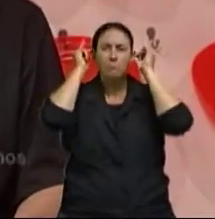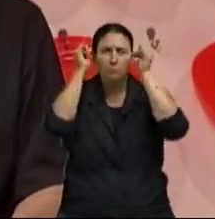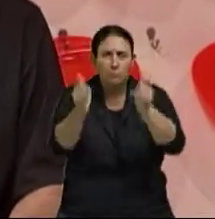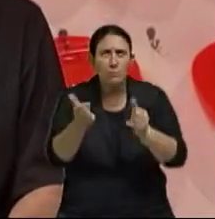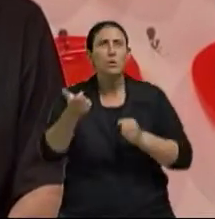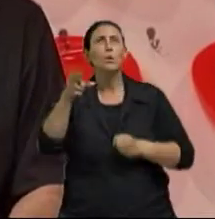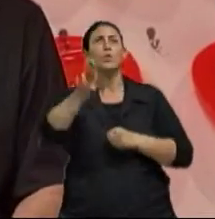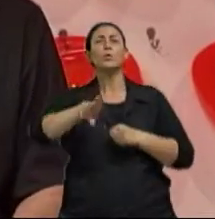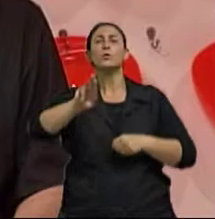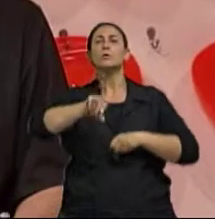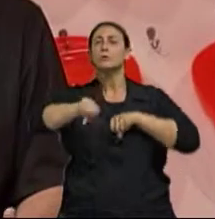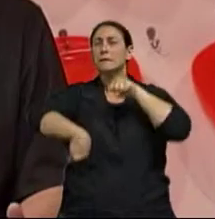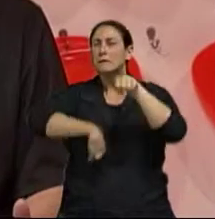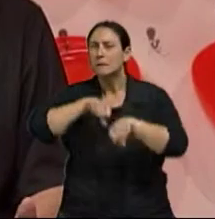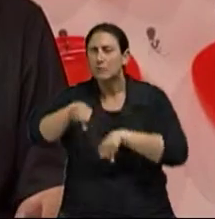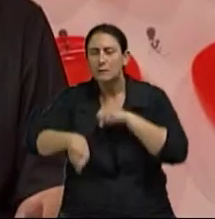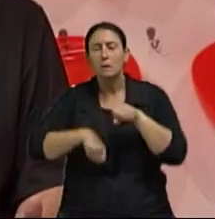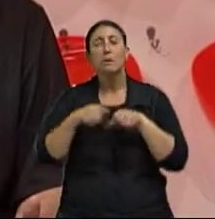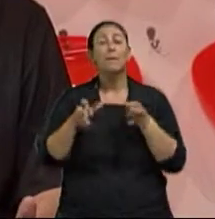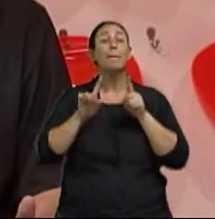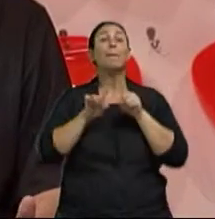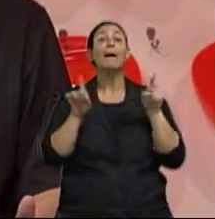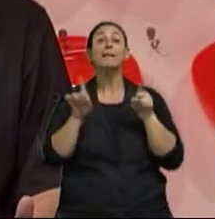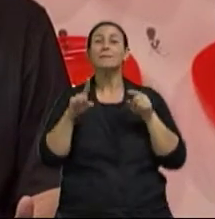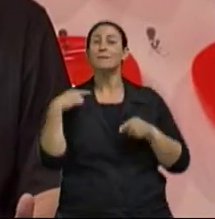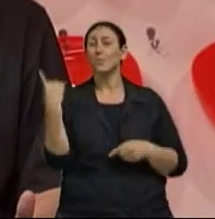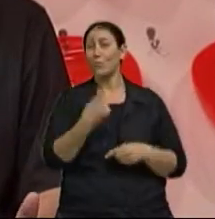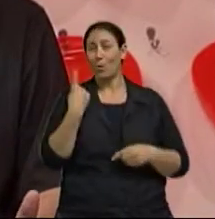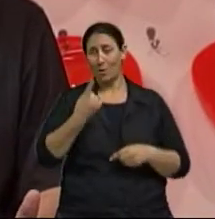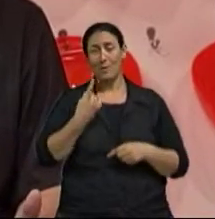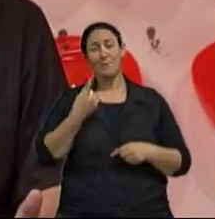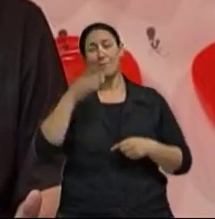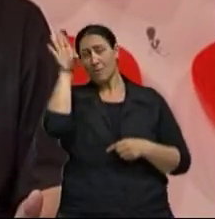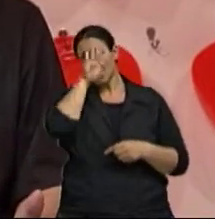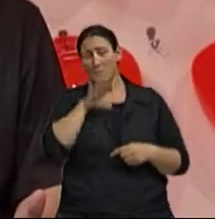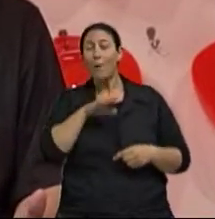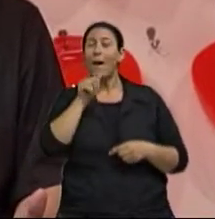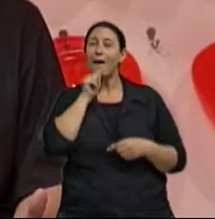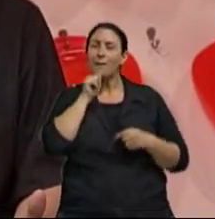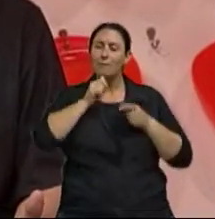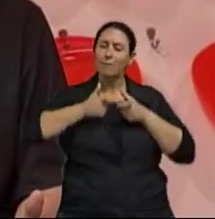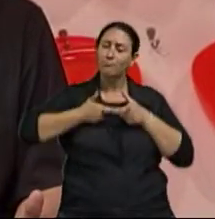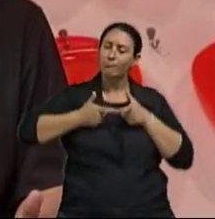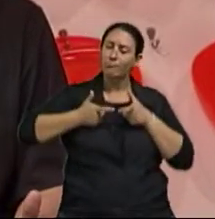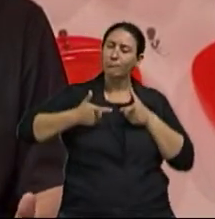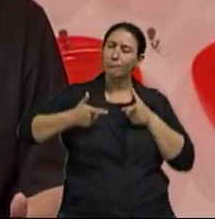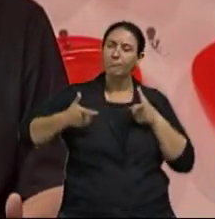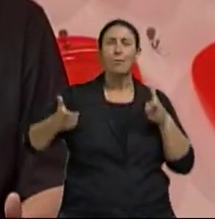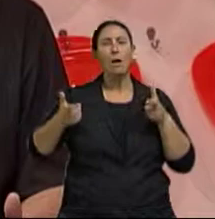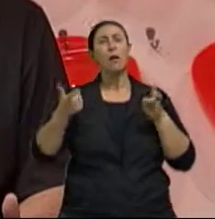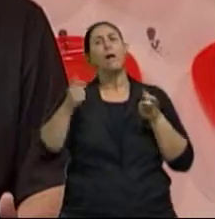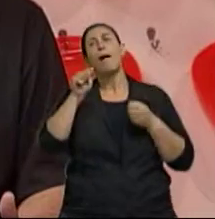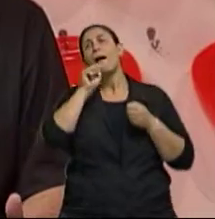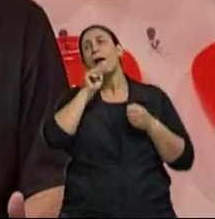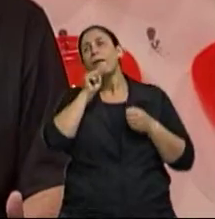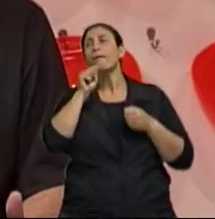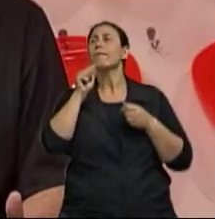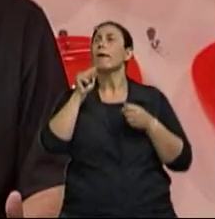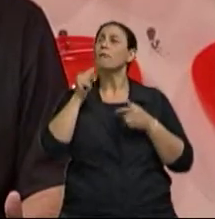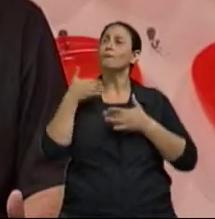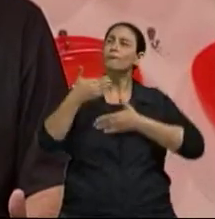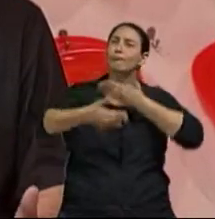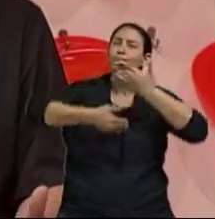bicicleta Mas nós, como somos um país em crescimento econômico, né? Existe essa